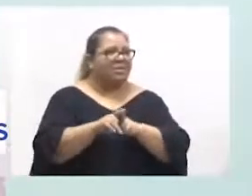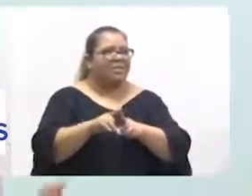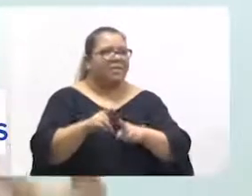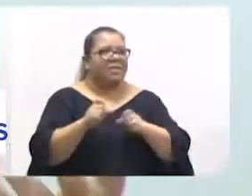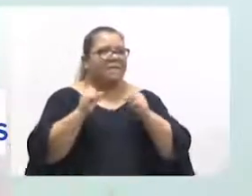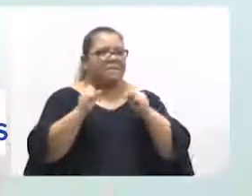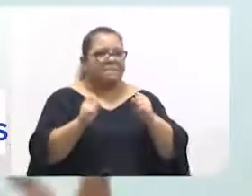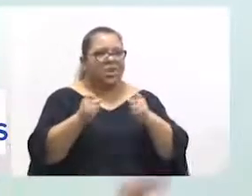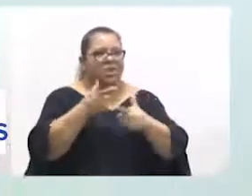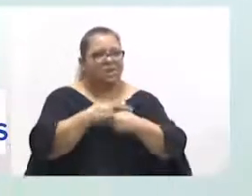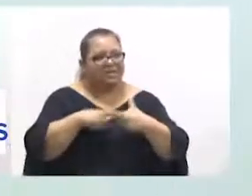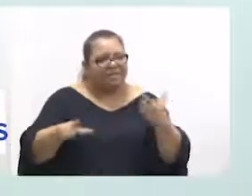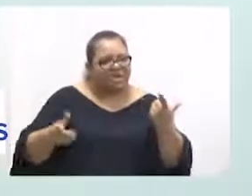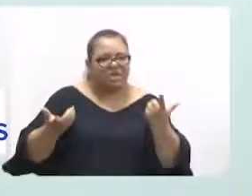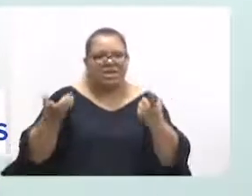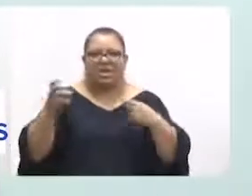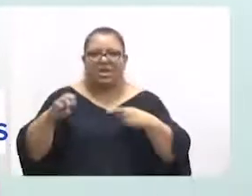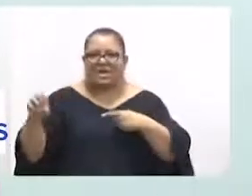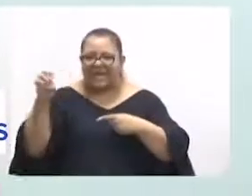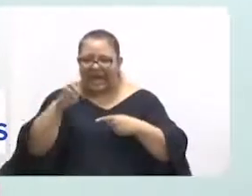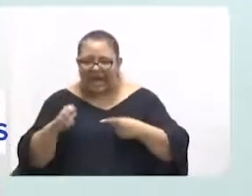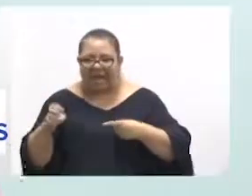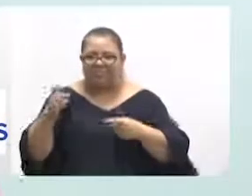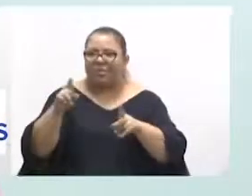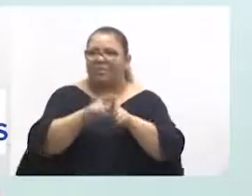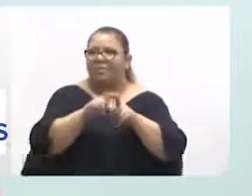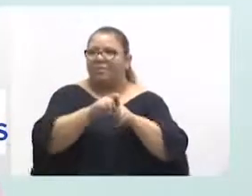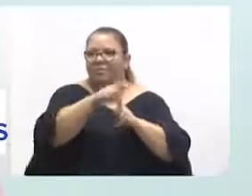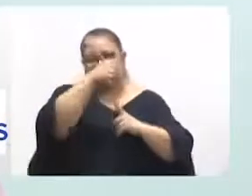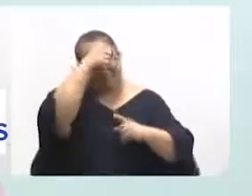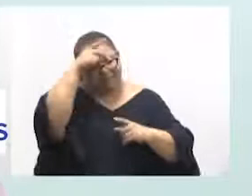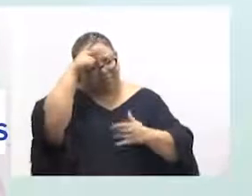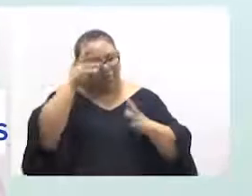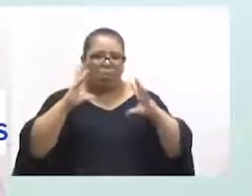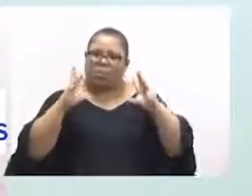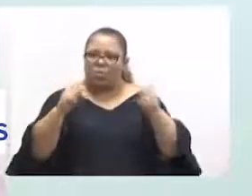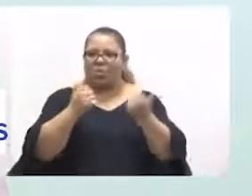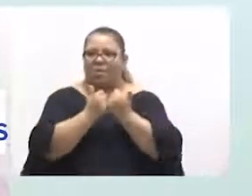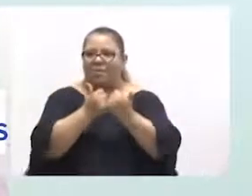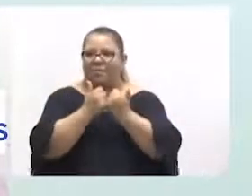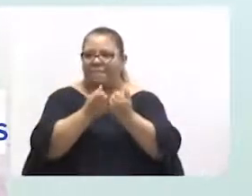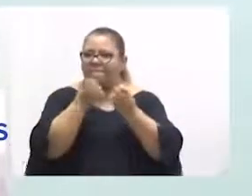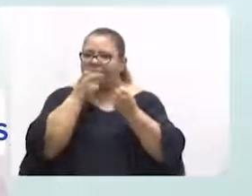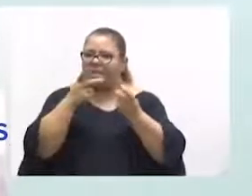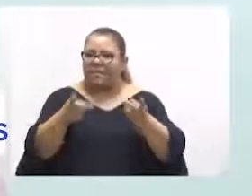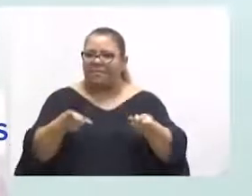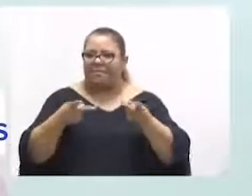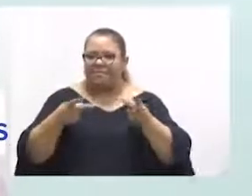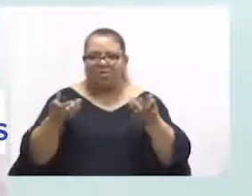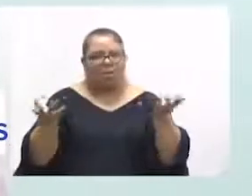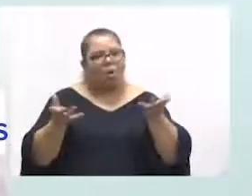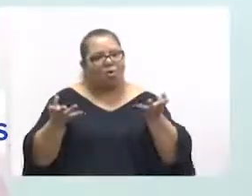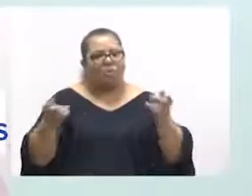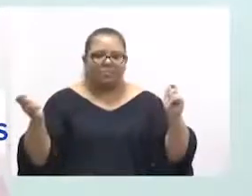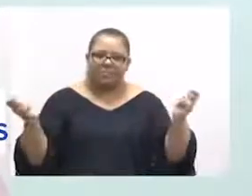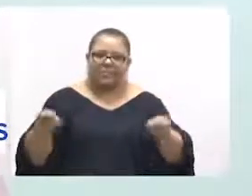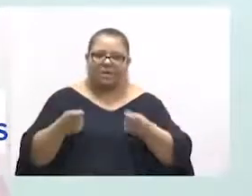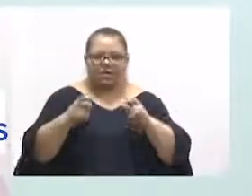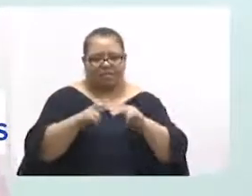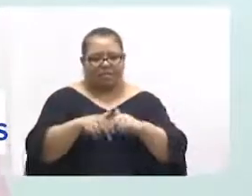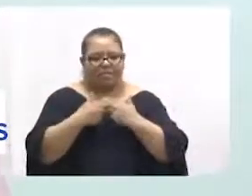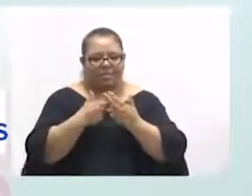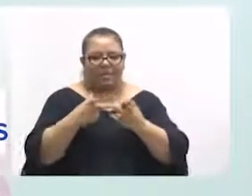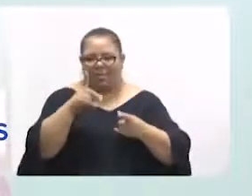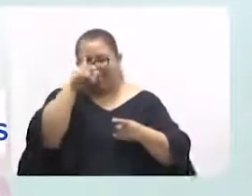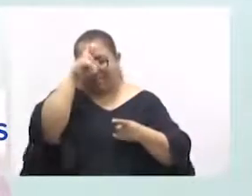dividir isso, estado, município, todo apoio seria bem-vindo, porque a gente tem capacidade, inclusive, no